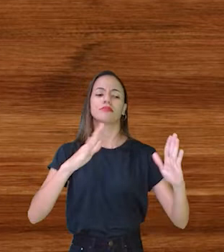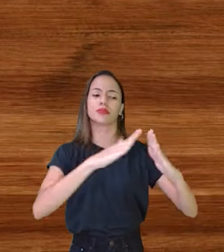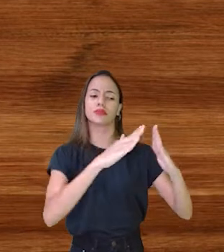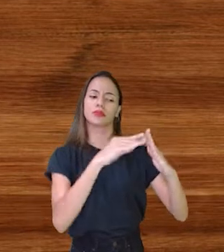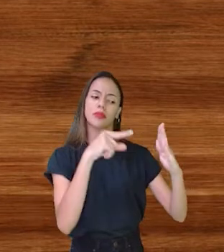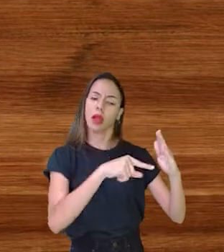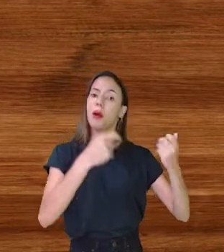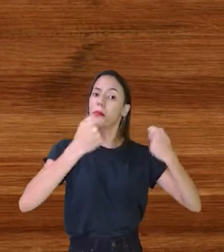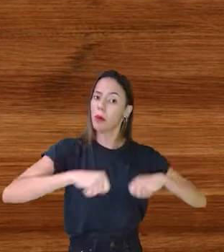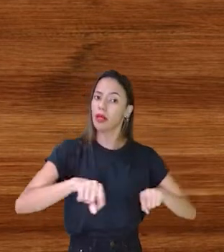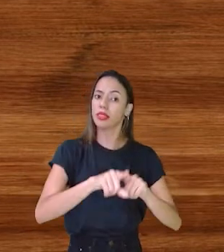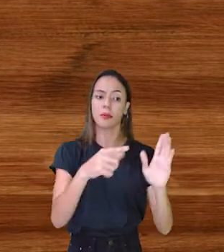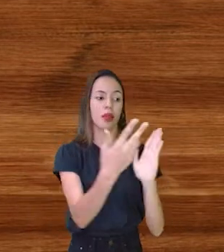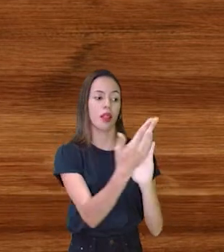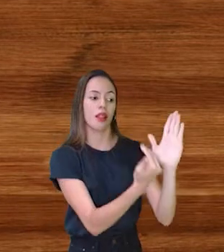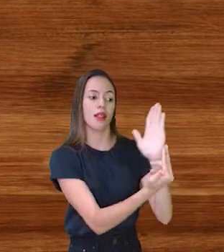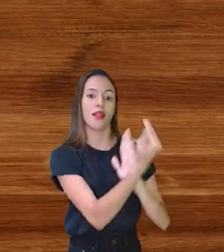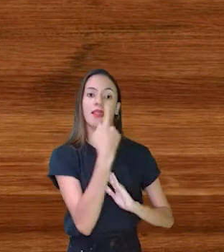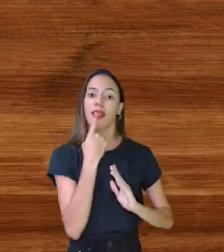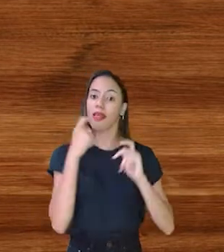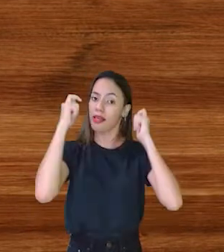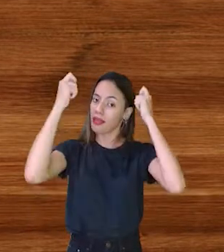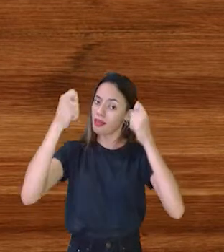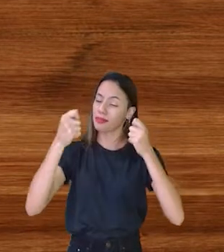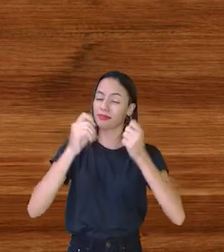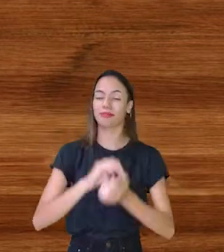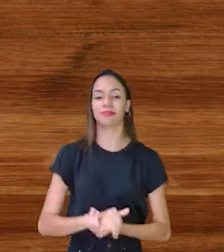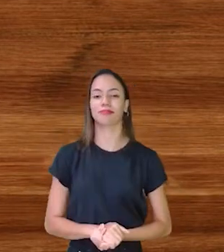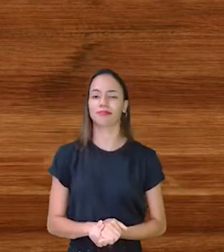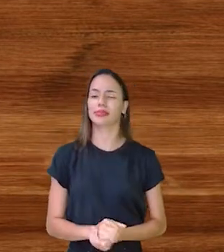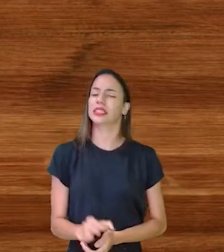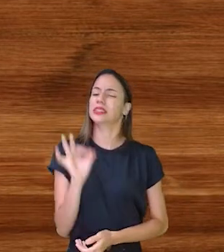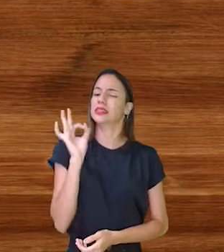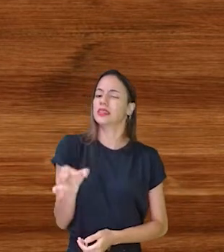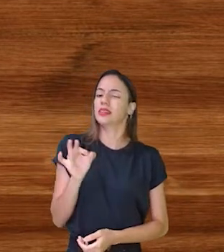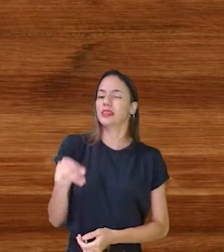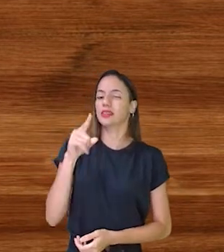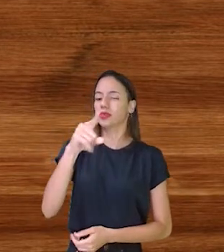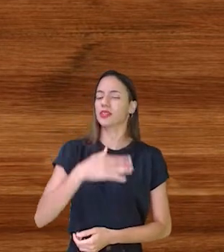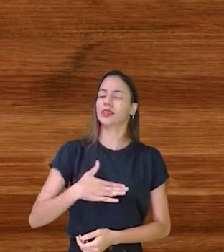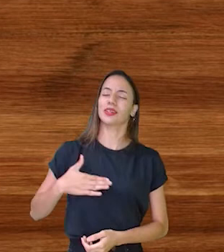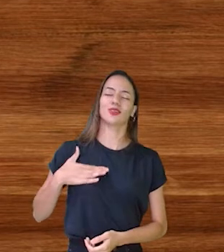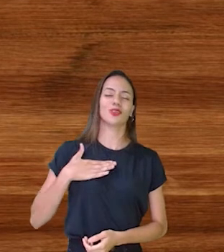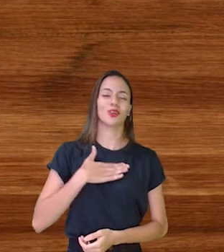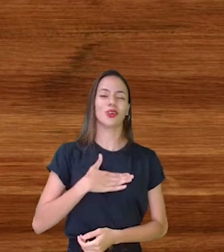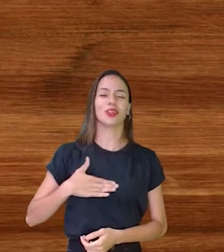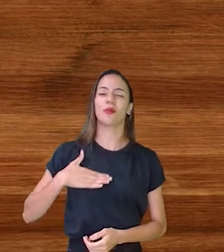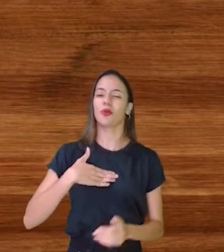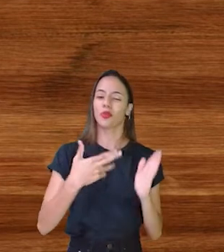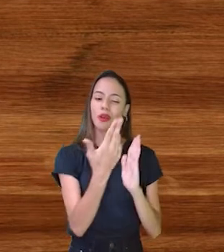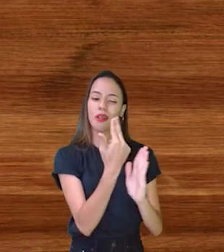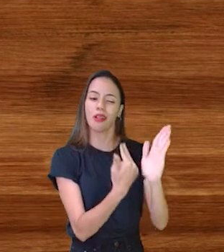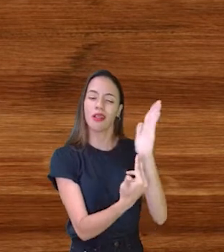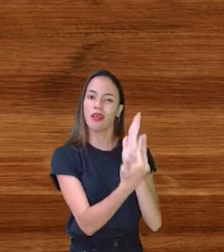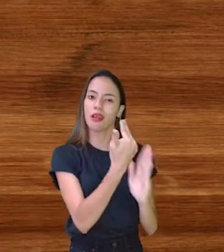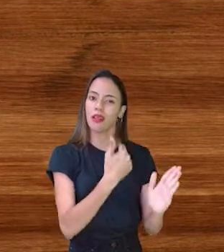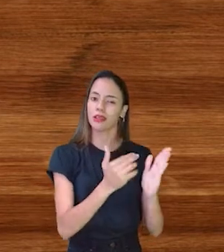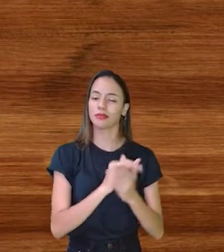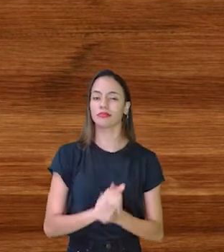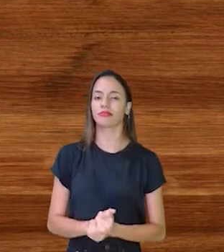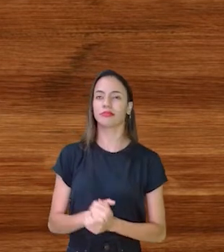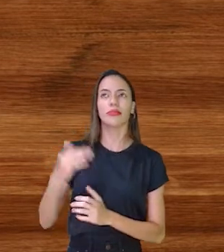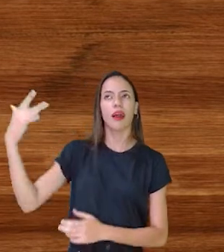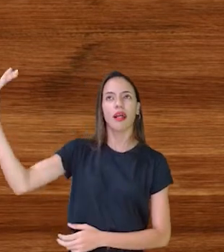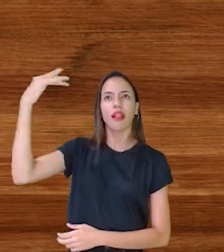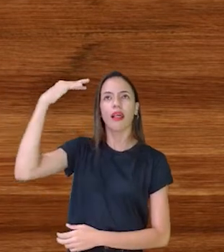fazer Um desenho Bem bonito Da chapéuzinho Vermelho Tenho certeza Que você vai amar Fazer esse desenho Vamos se inspirar